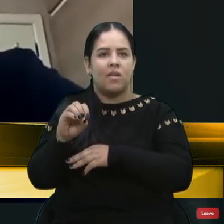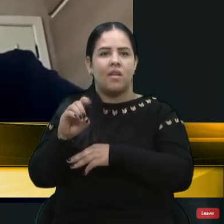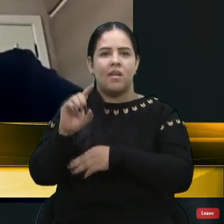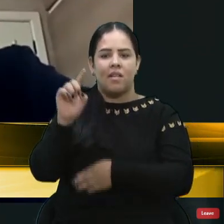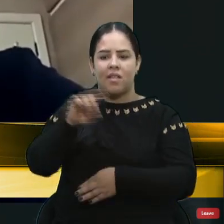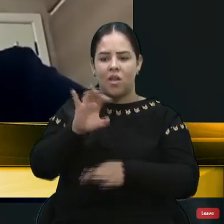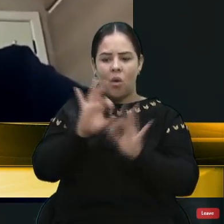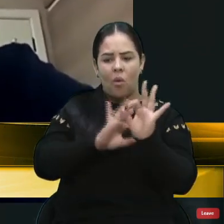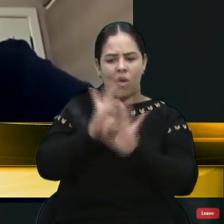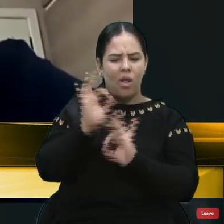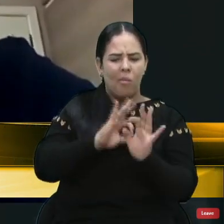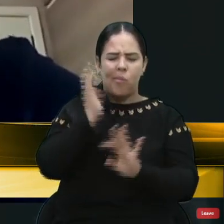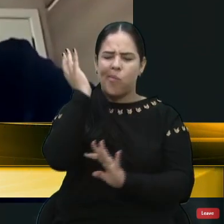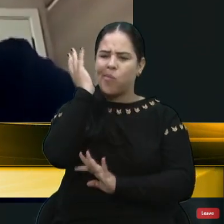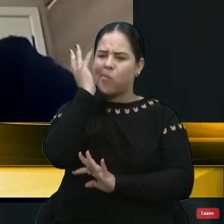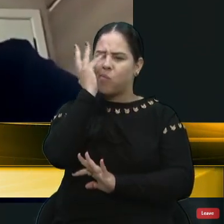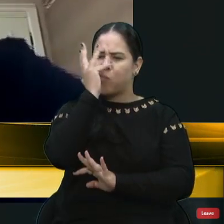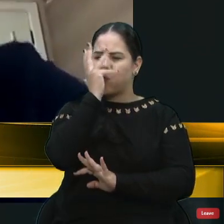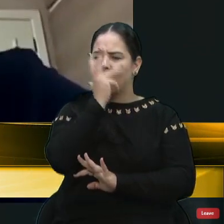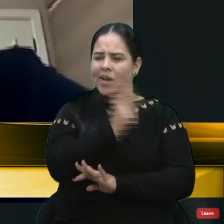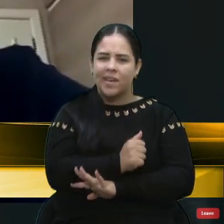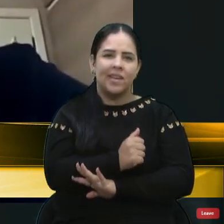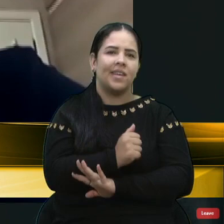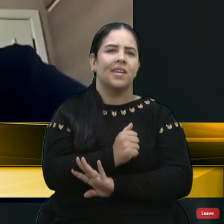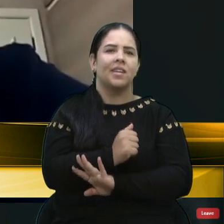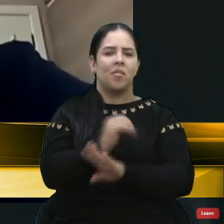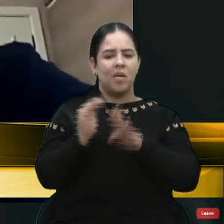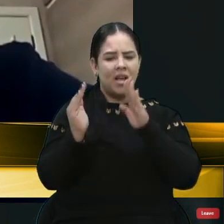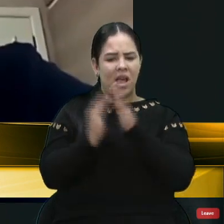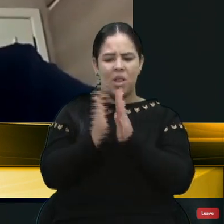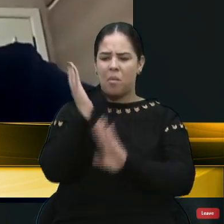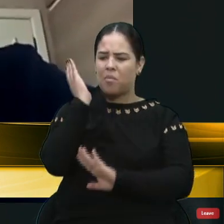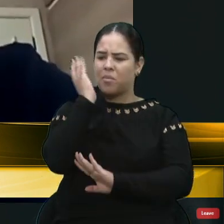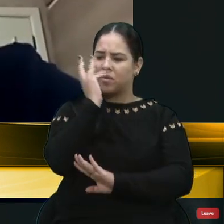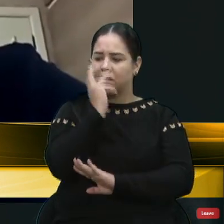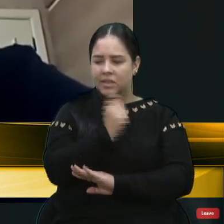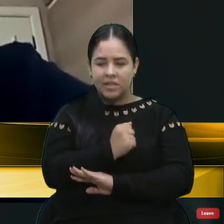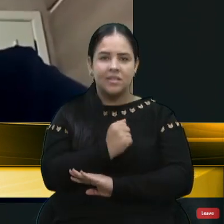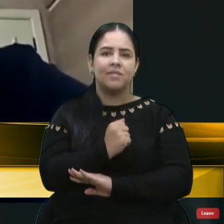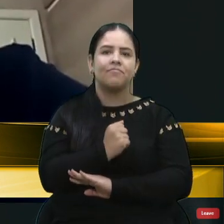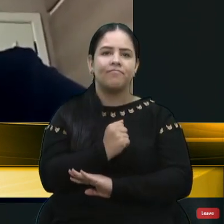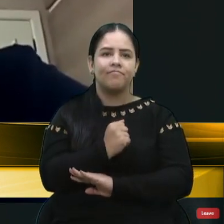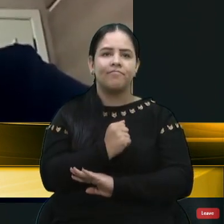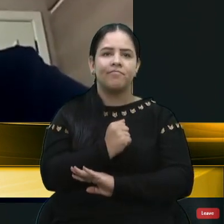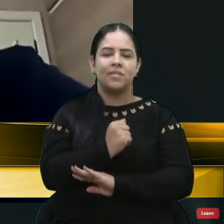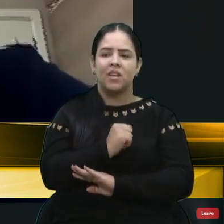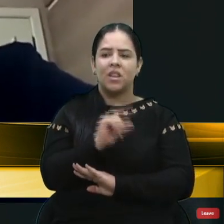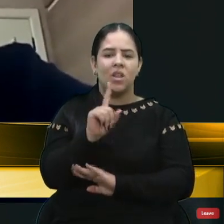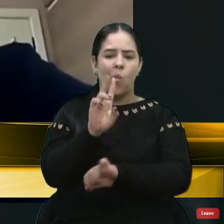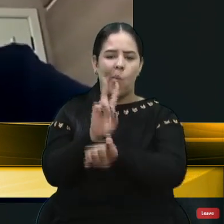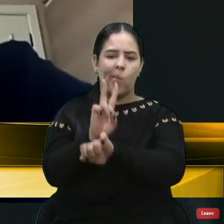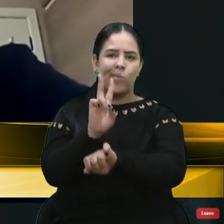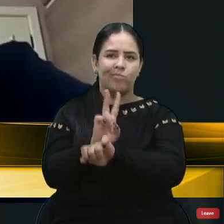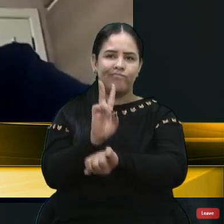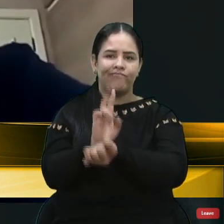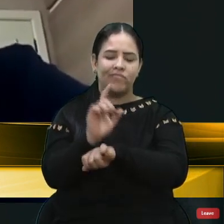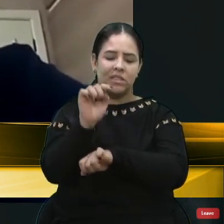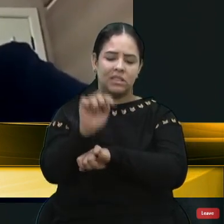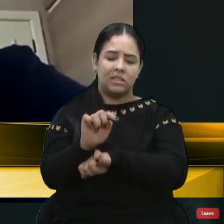estrutura linda, era uma casa linda, aonde não foi conservada e não foi